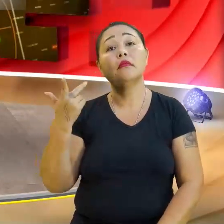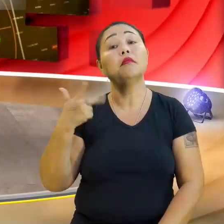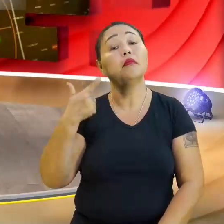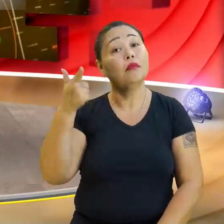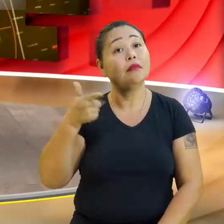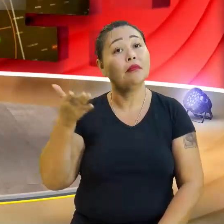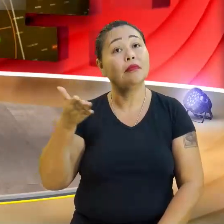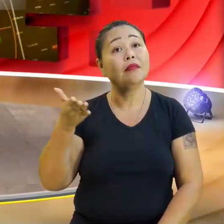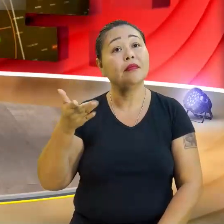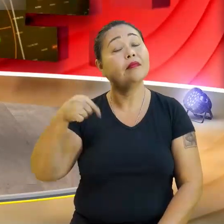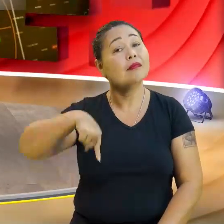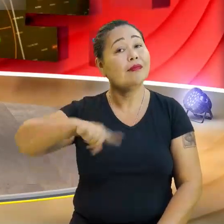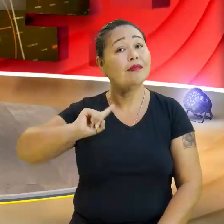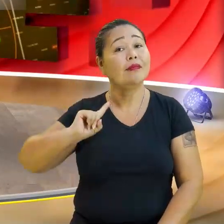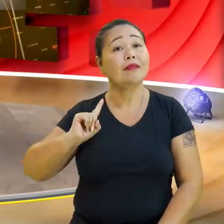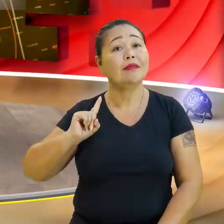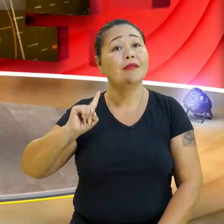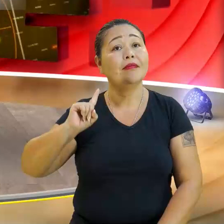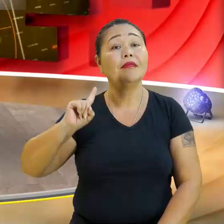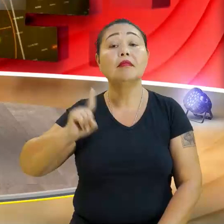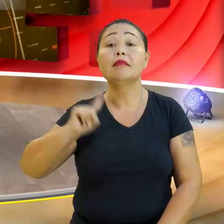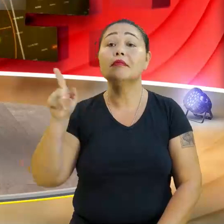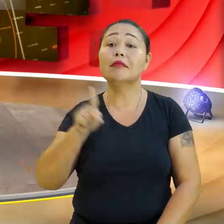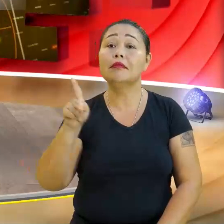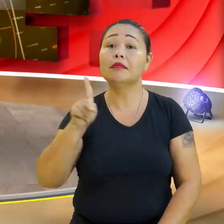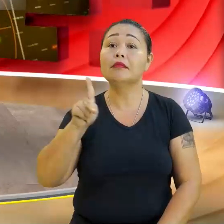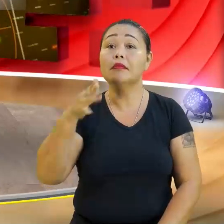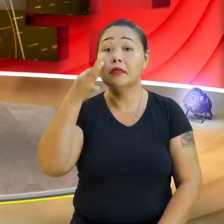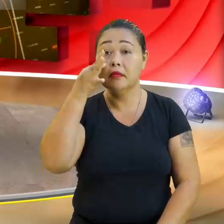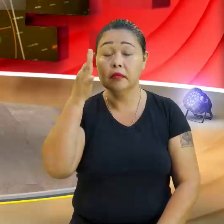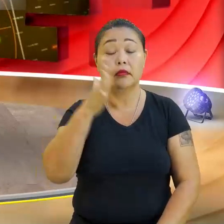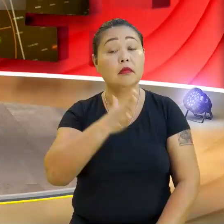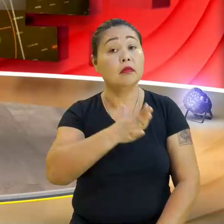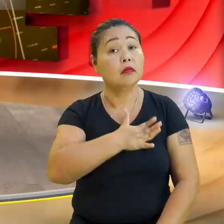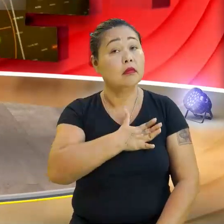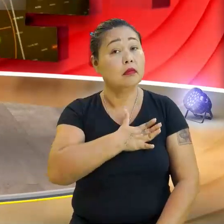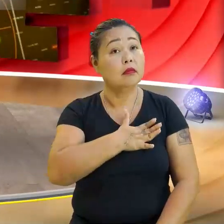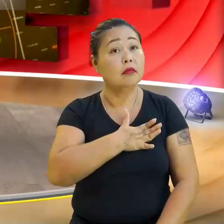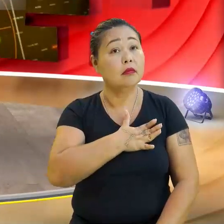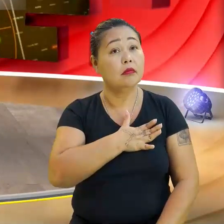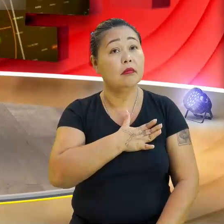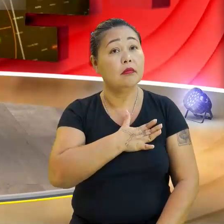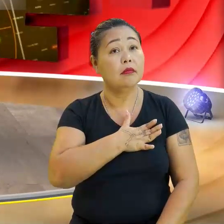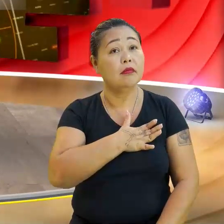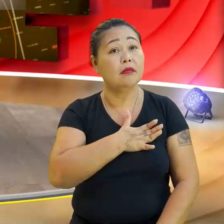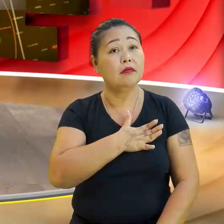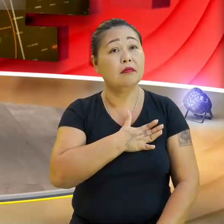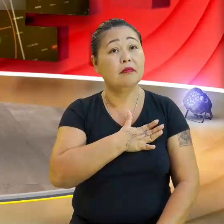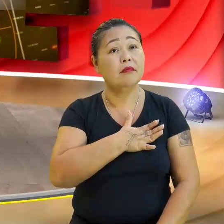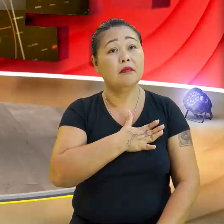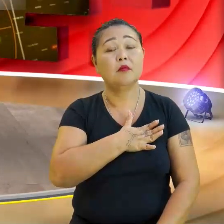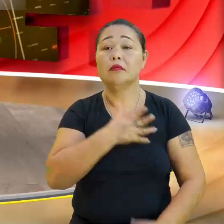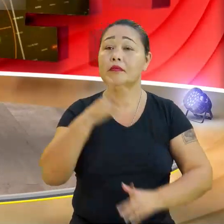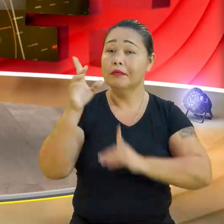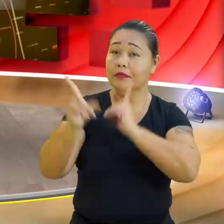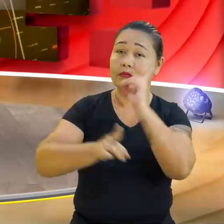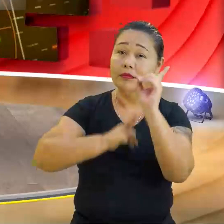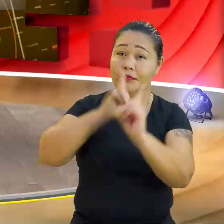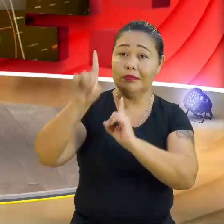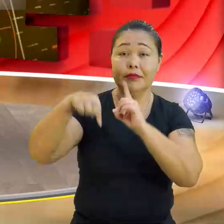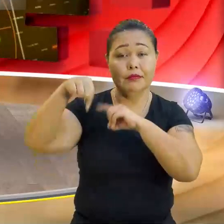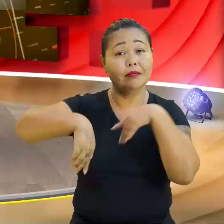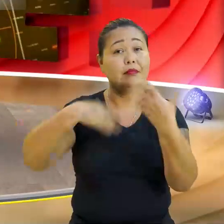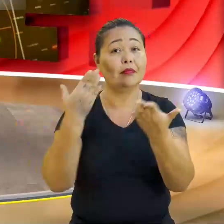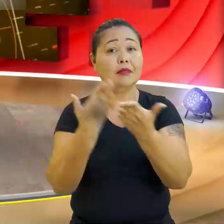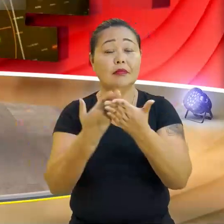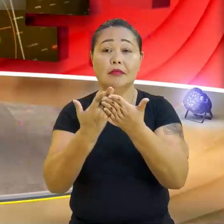Não, tá bom. Aqui a gente... Os professores presenciais dizem que gostam do dinamismo das aulas, né? Que os